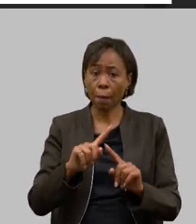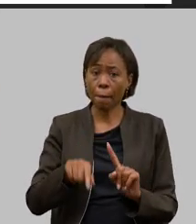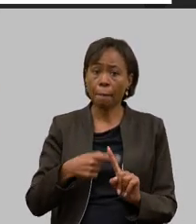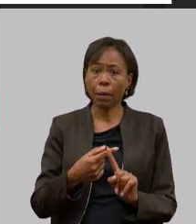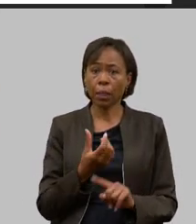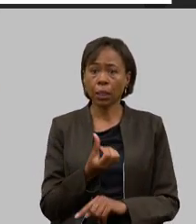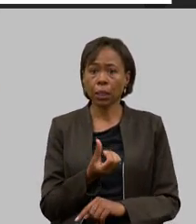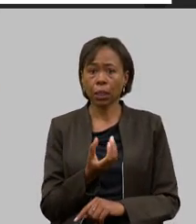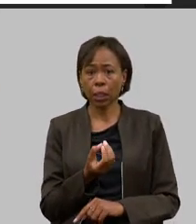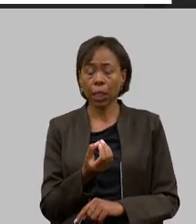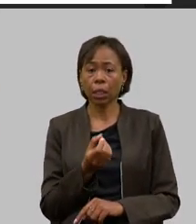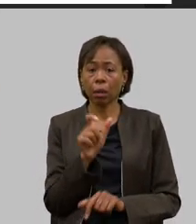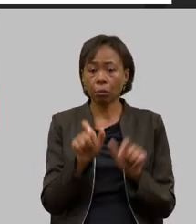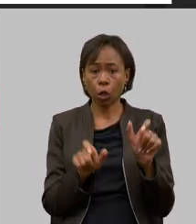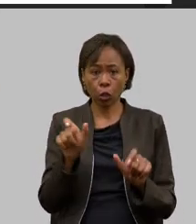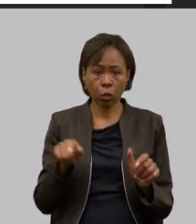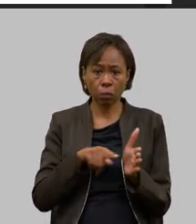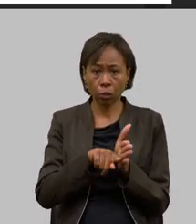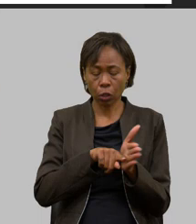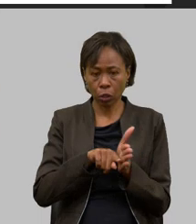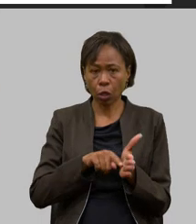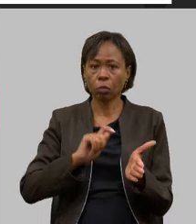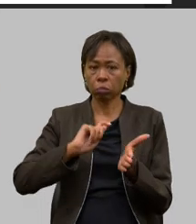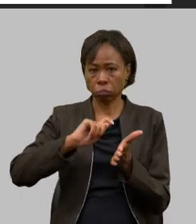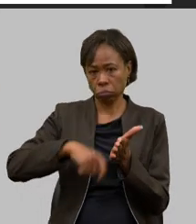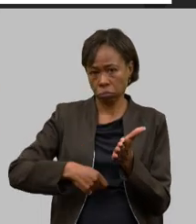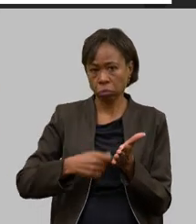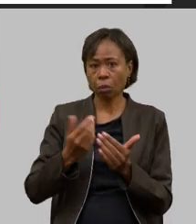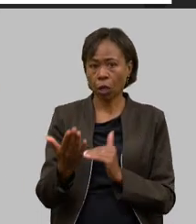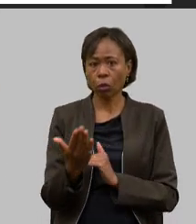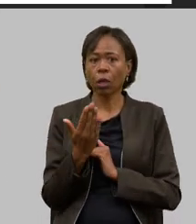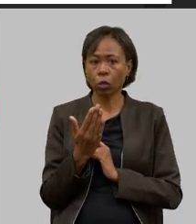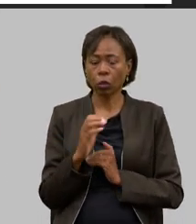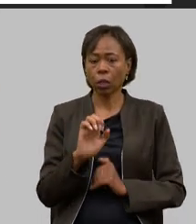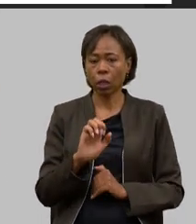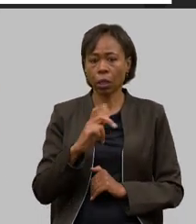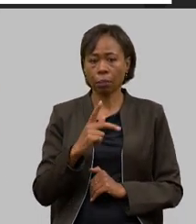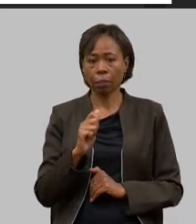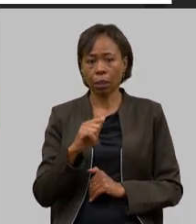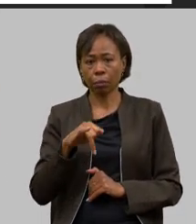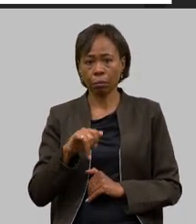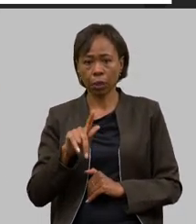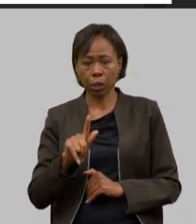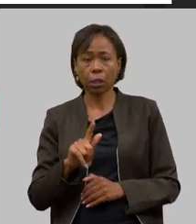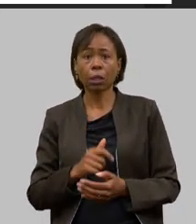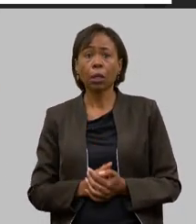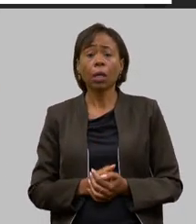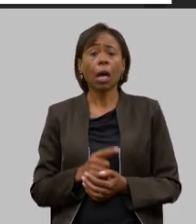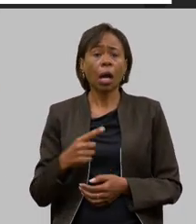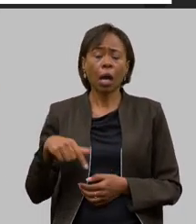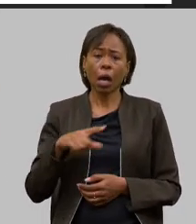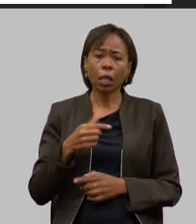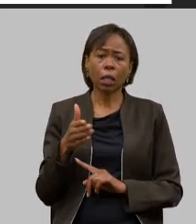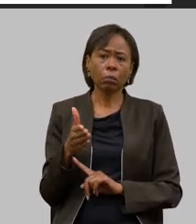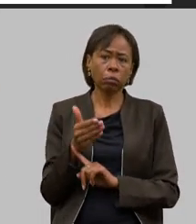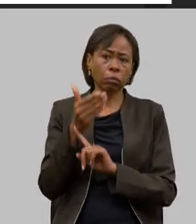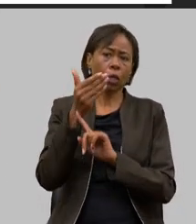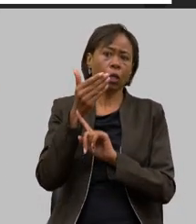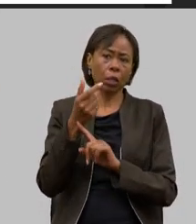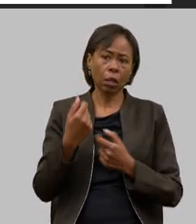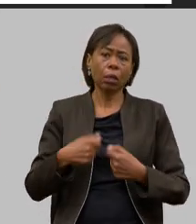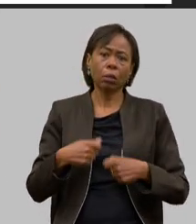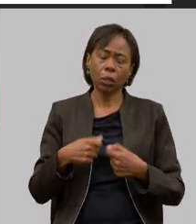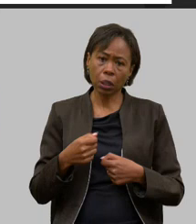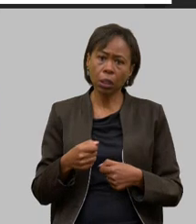pesquisadores para poder dar força para a gente na nossa FAPMIG e essas tecnologias tem que chegar